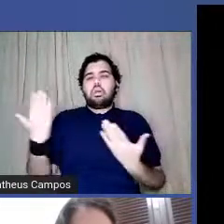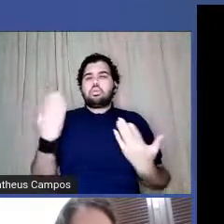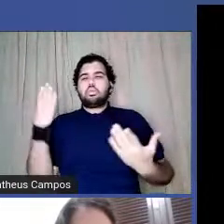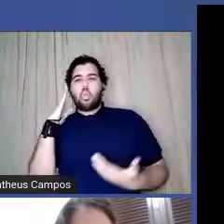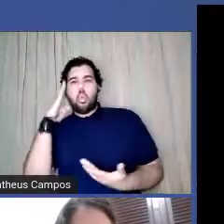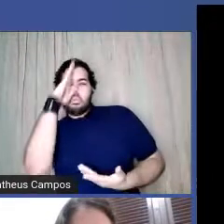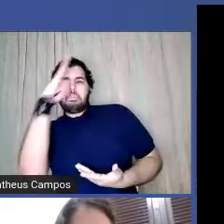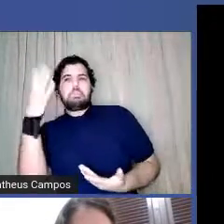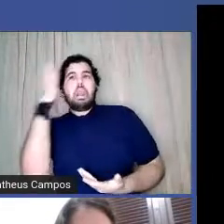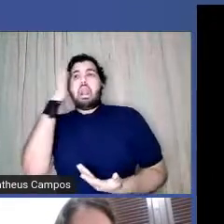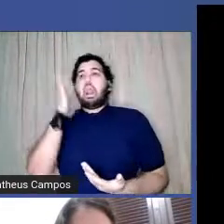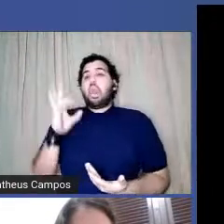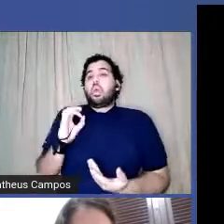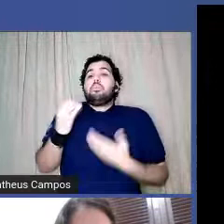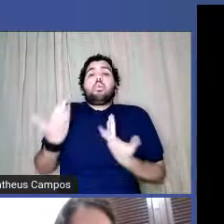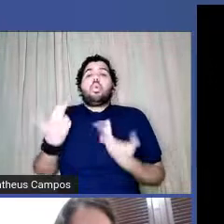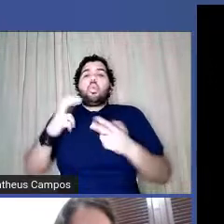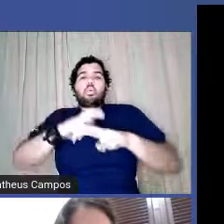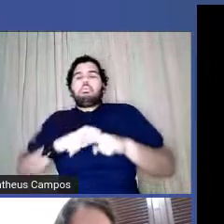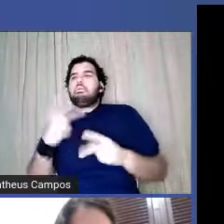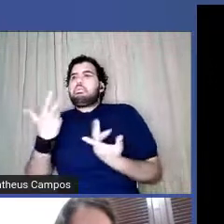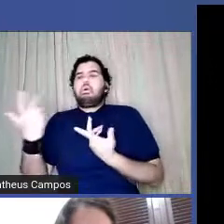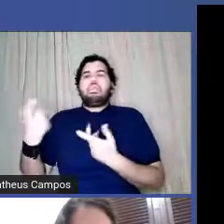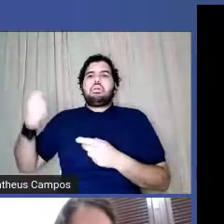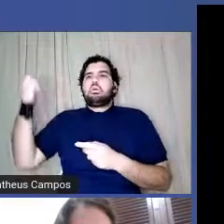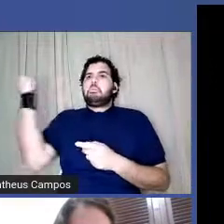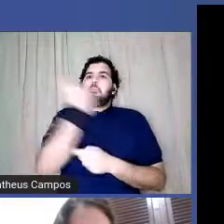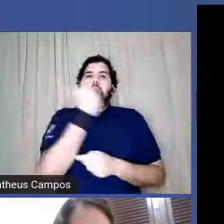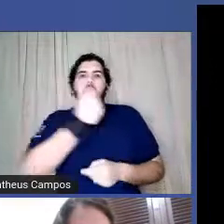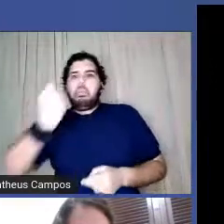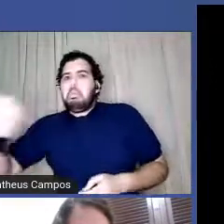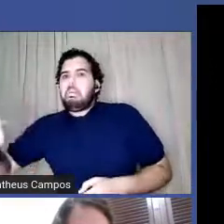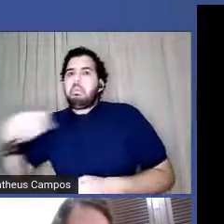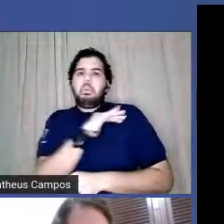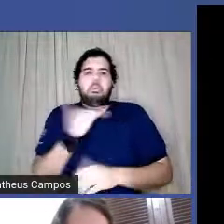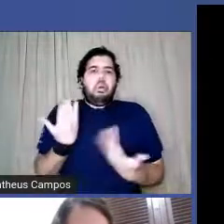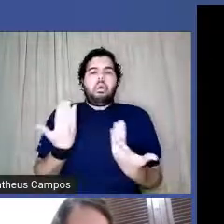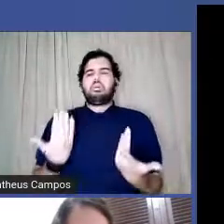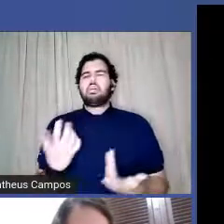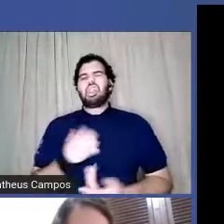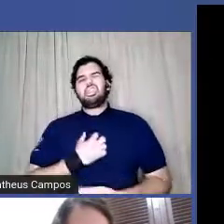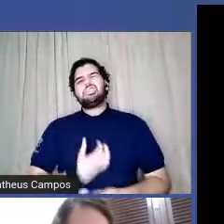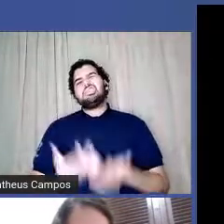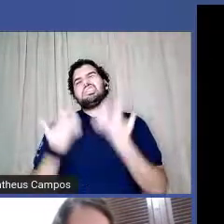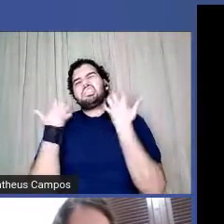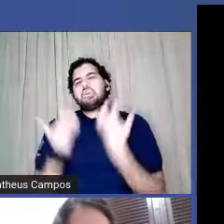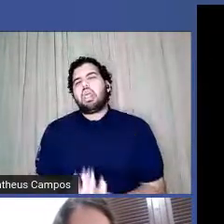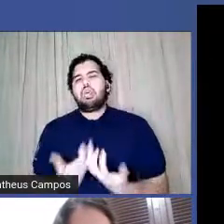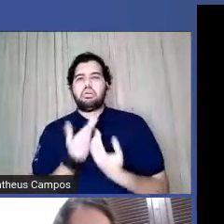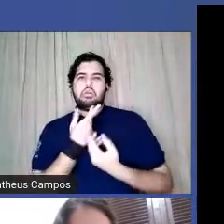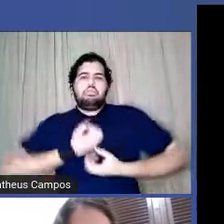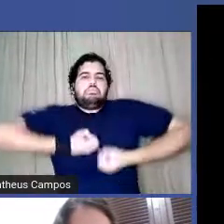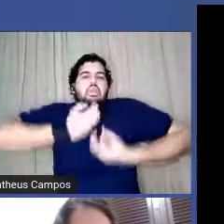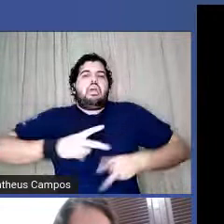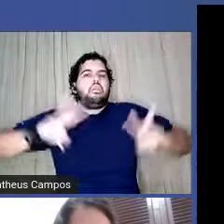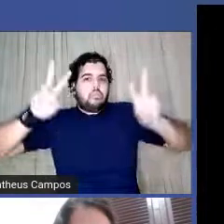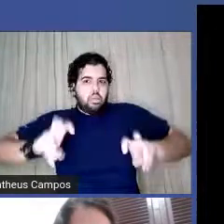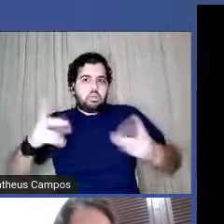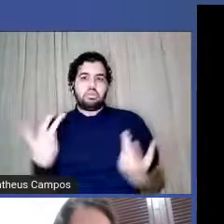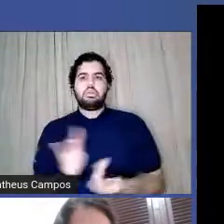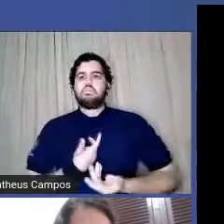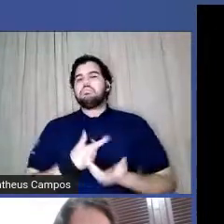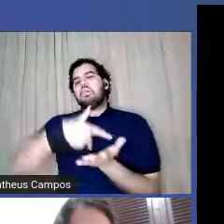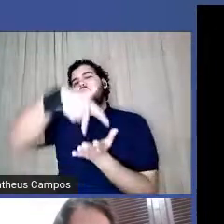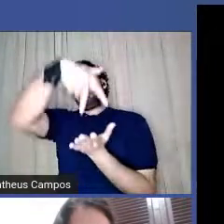o motivo da matança anunciada. Estou muito cansada para falar sobre isso, só quero botar as pernas para cima